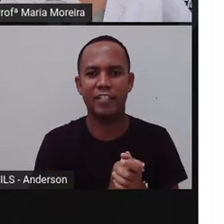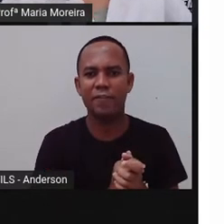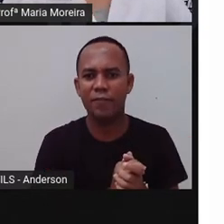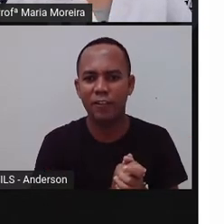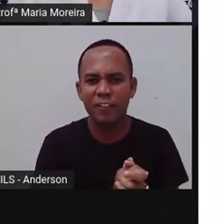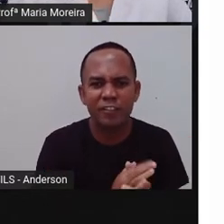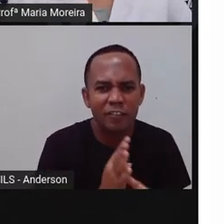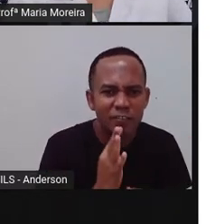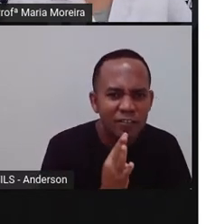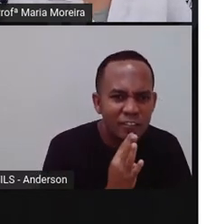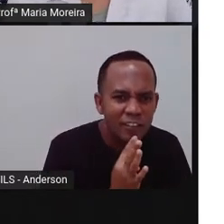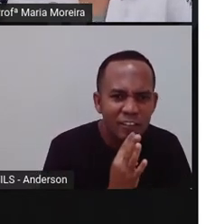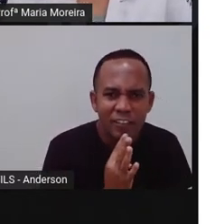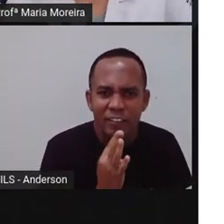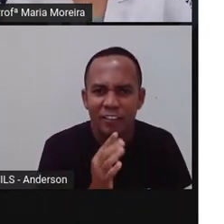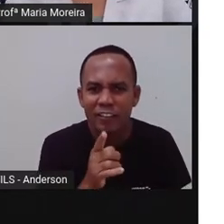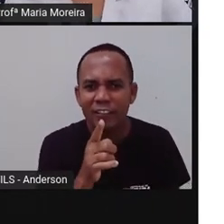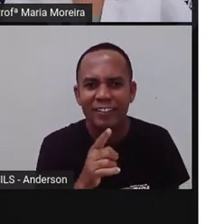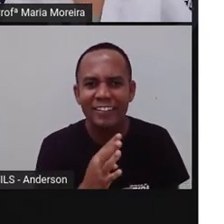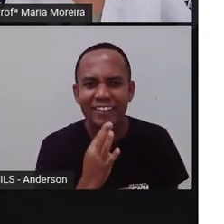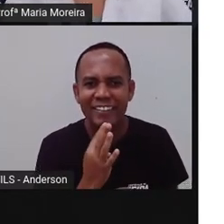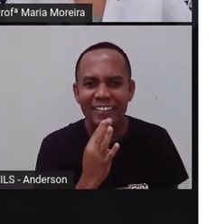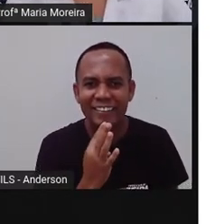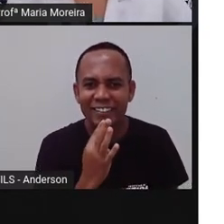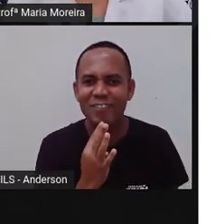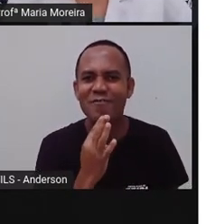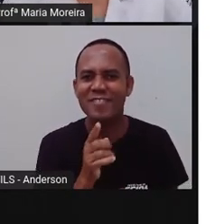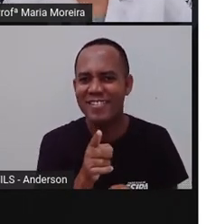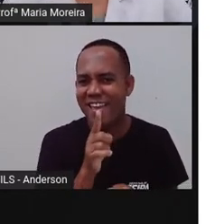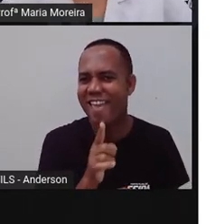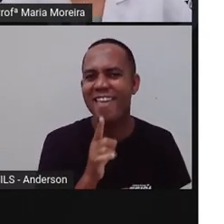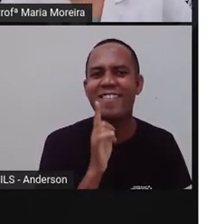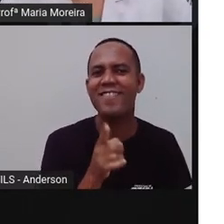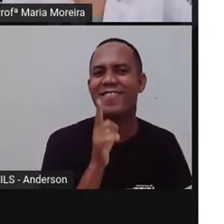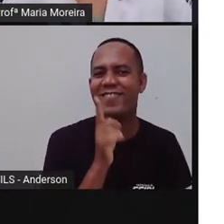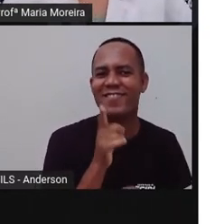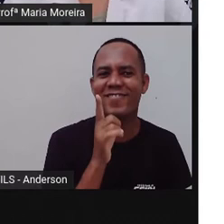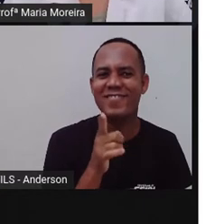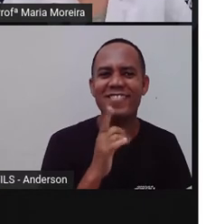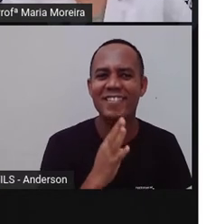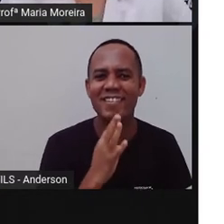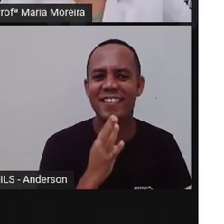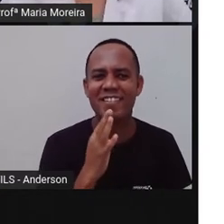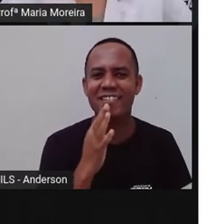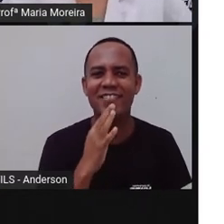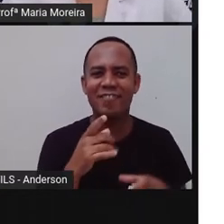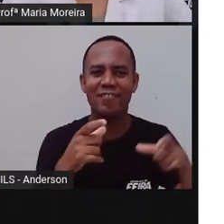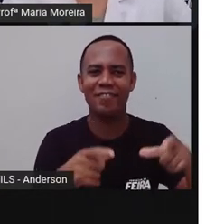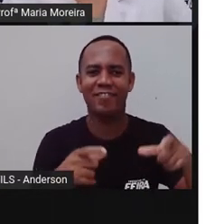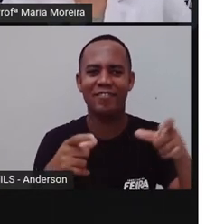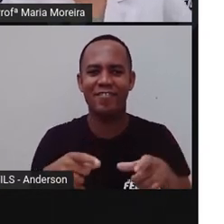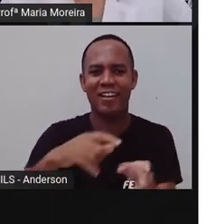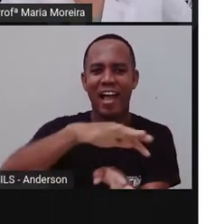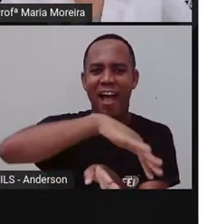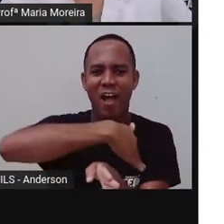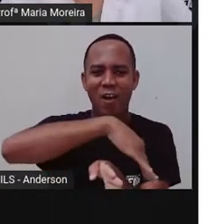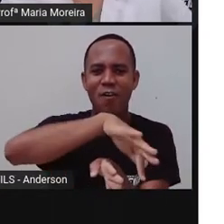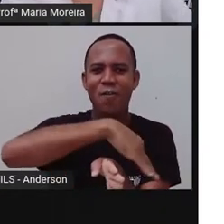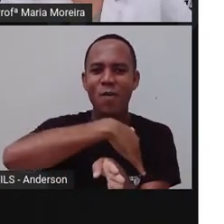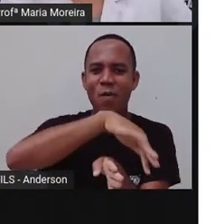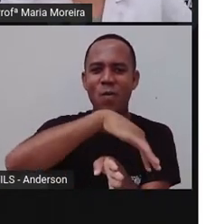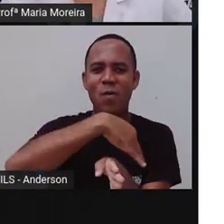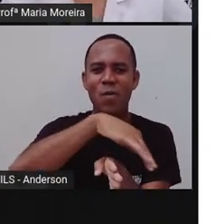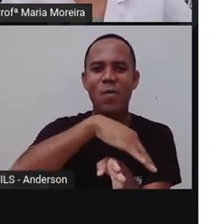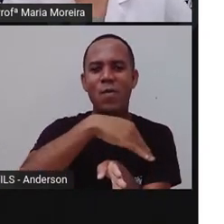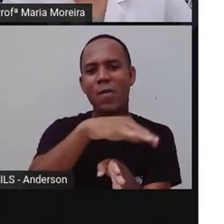Quais são essas formas? Cabo Subite, Cabo Subite, incluindo parques, ruas, calçadas, áreas